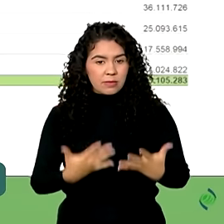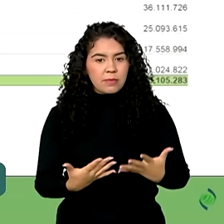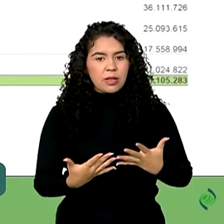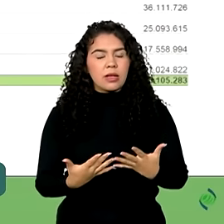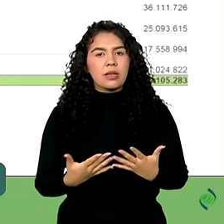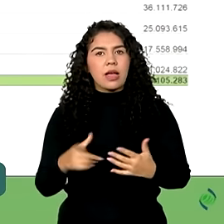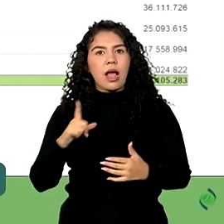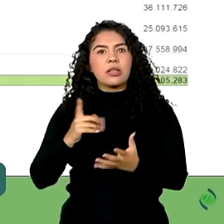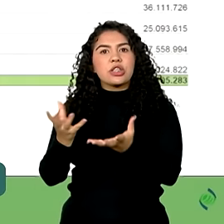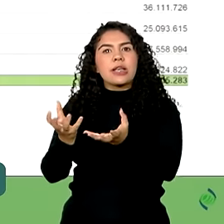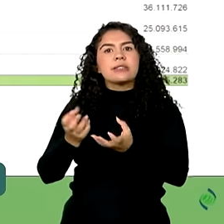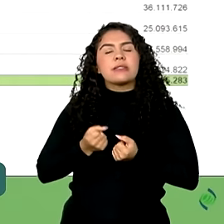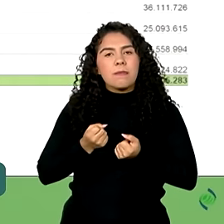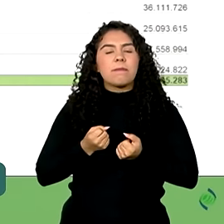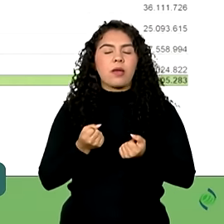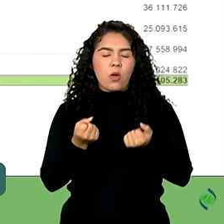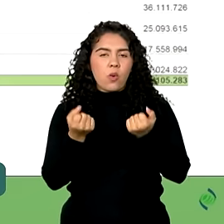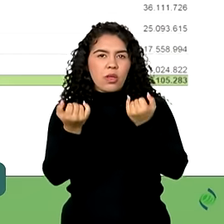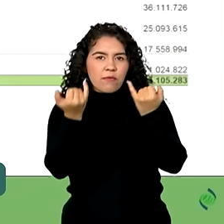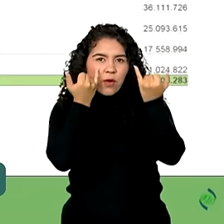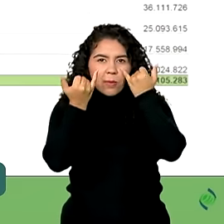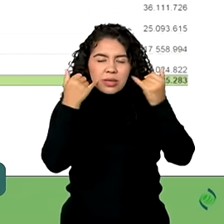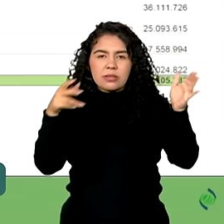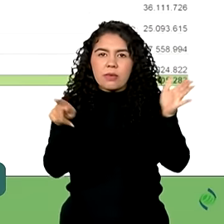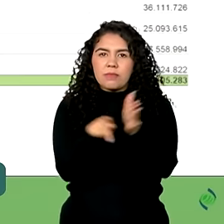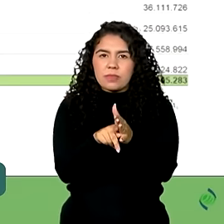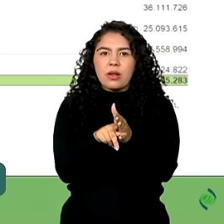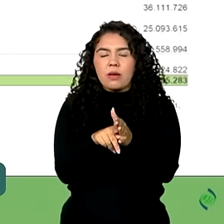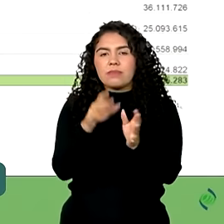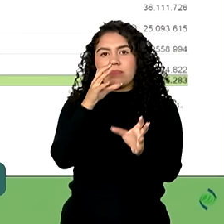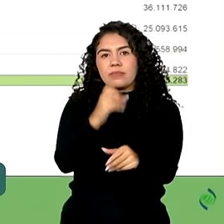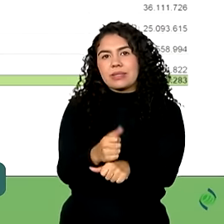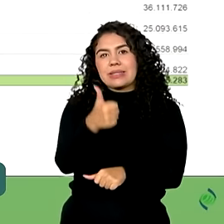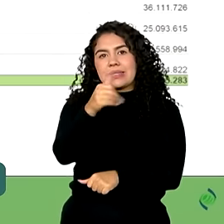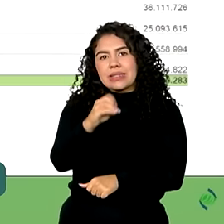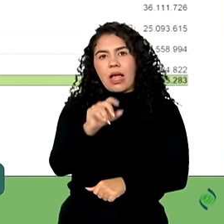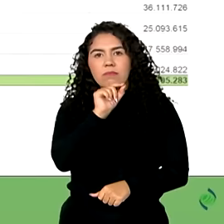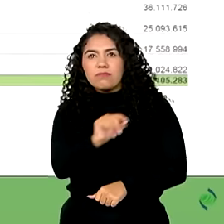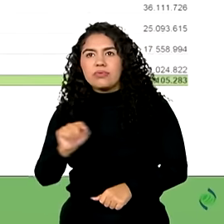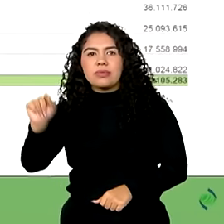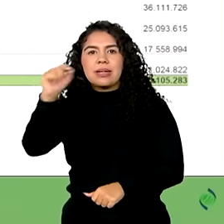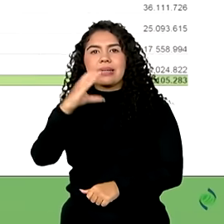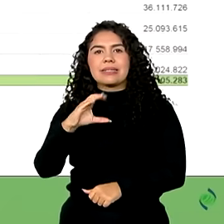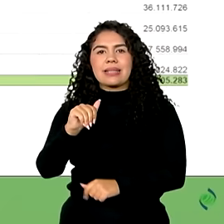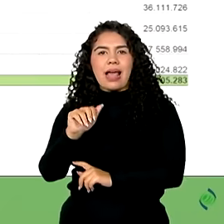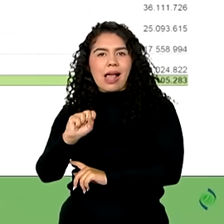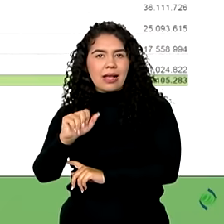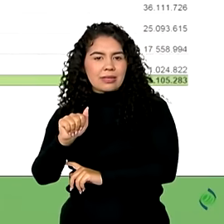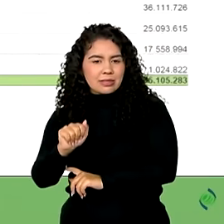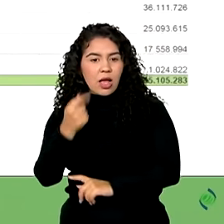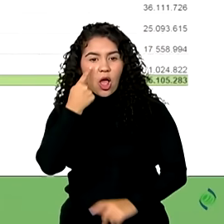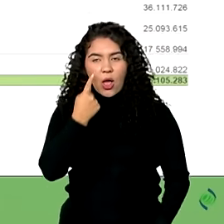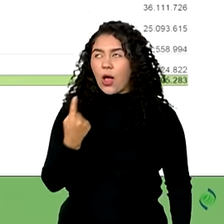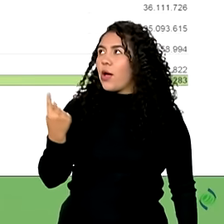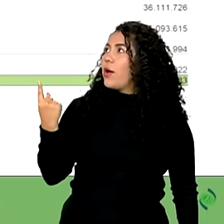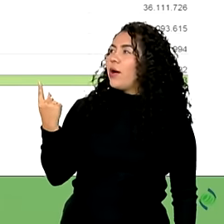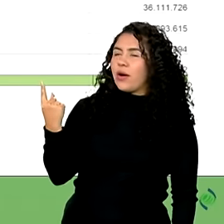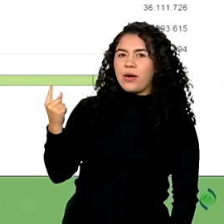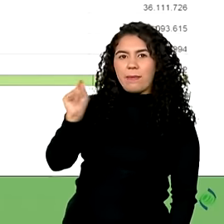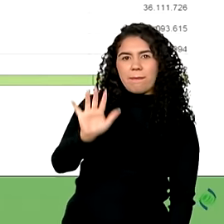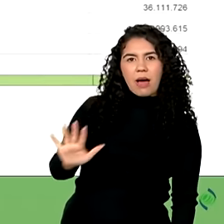informação de 10 ceasas localizadas nessas regiões destacadas aqui no mapa. A gente pode ver que o maior volume de